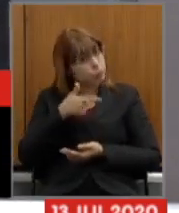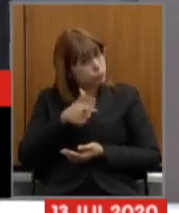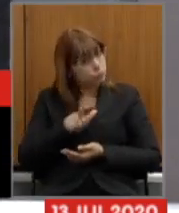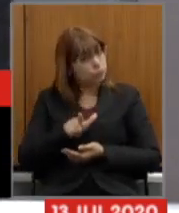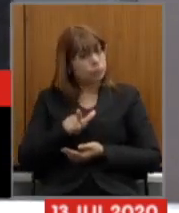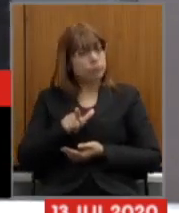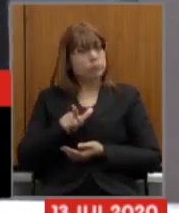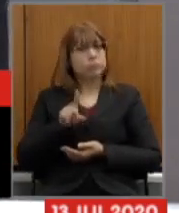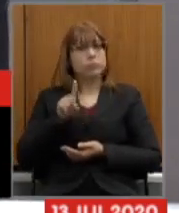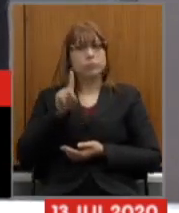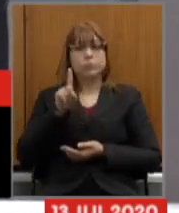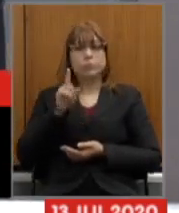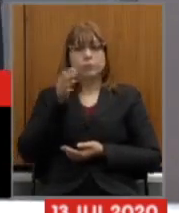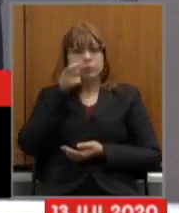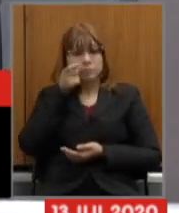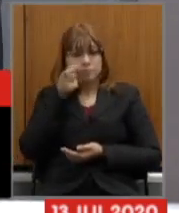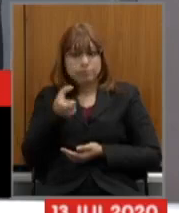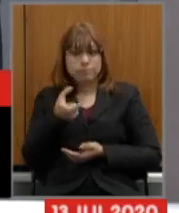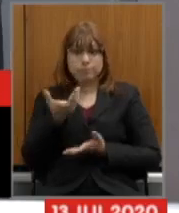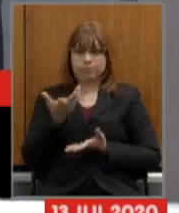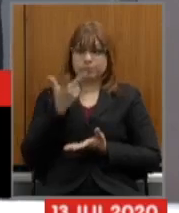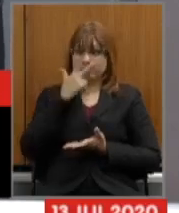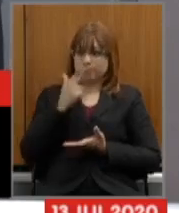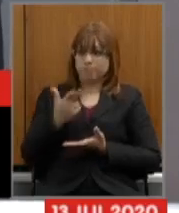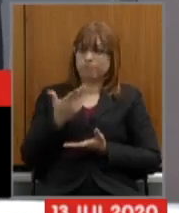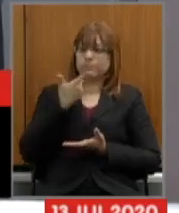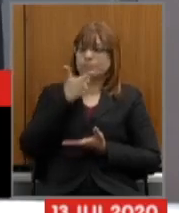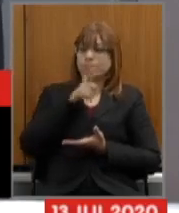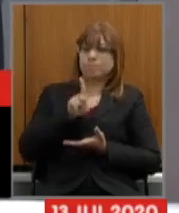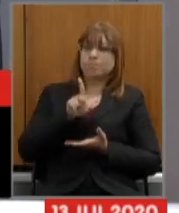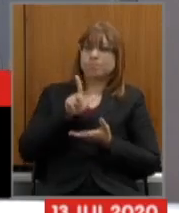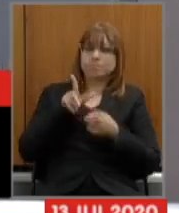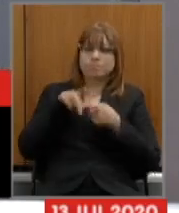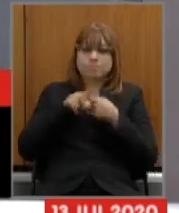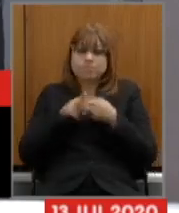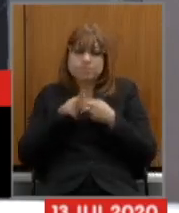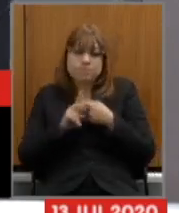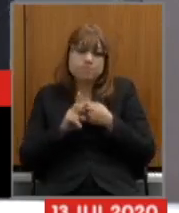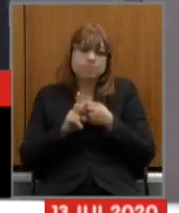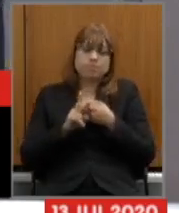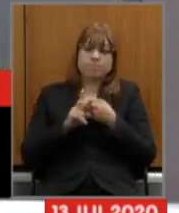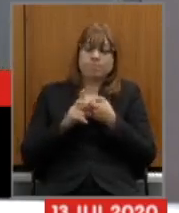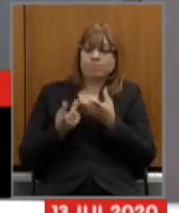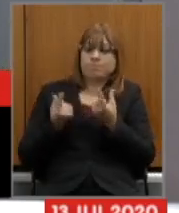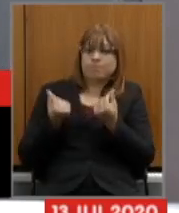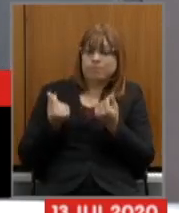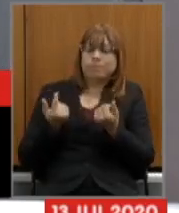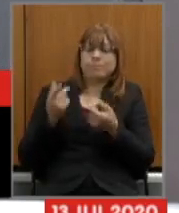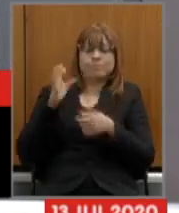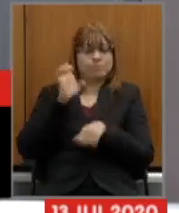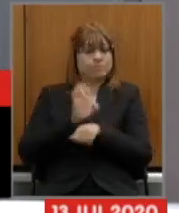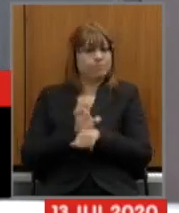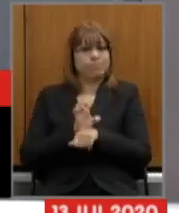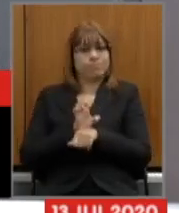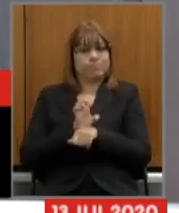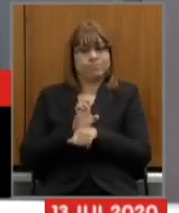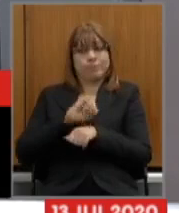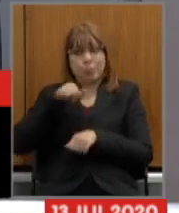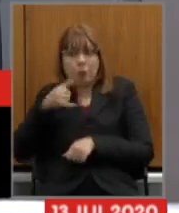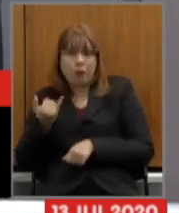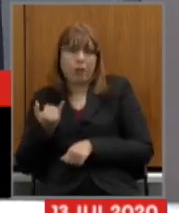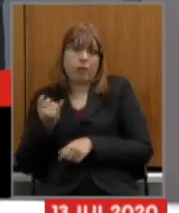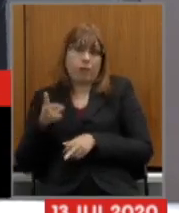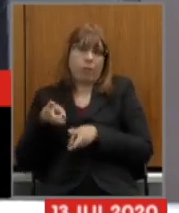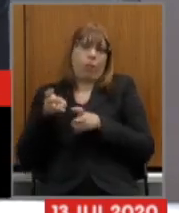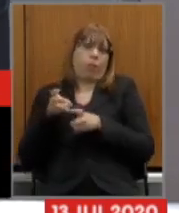em fazer reforma fiscal com os servidores não é aí que está a solução fiscal do nosso estado são outras propostas que já vem